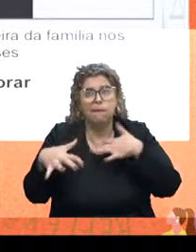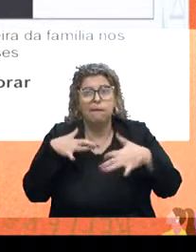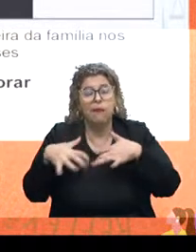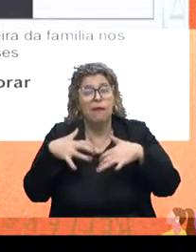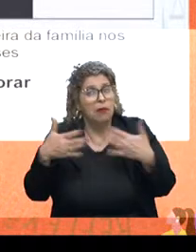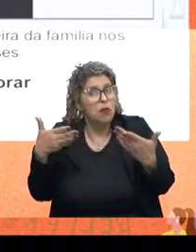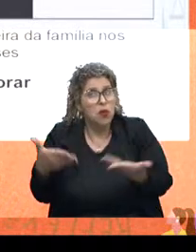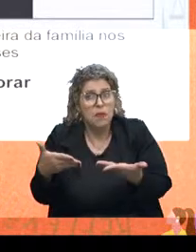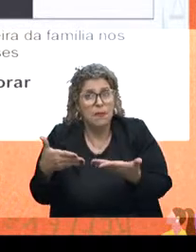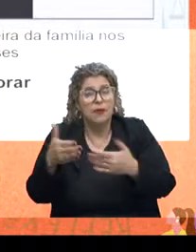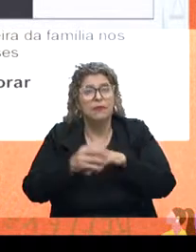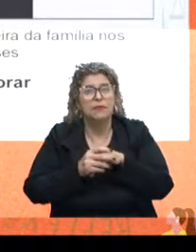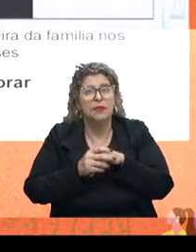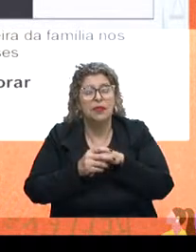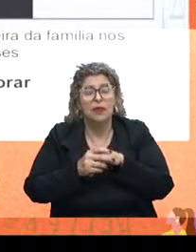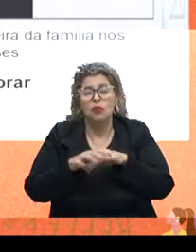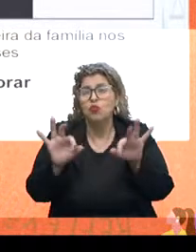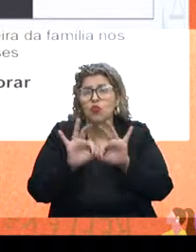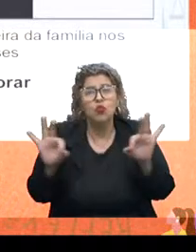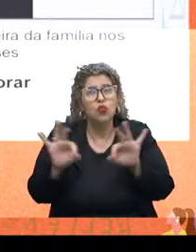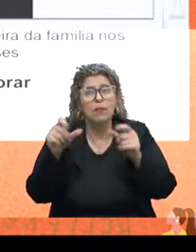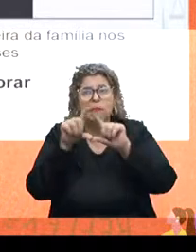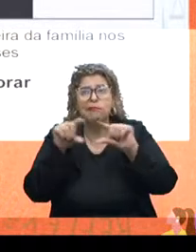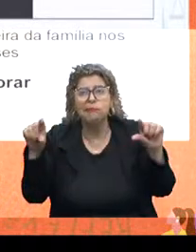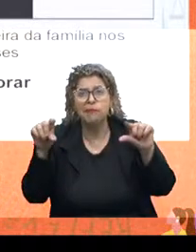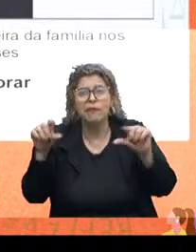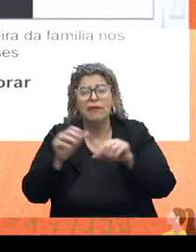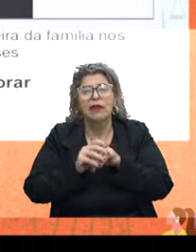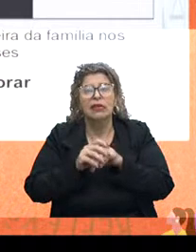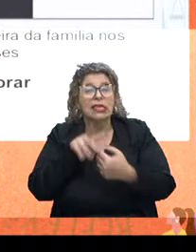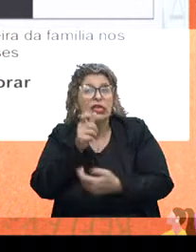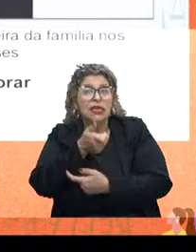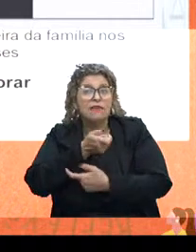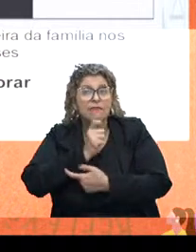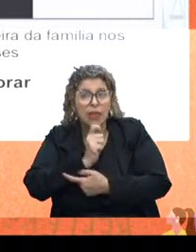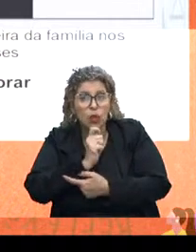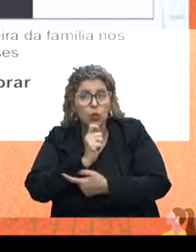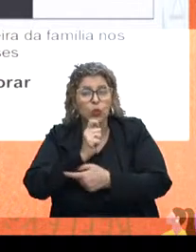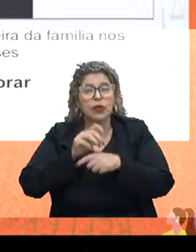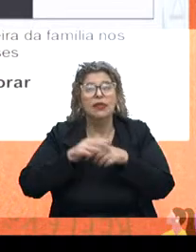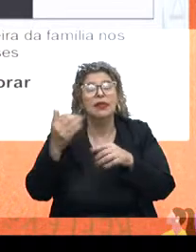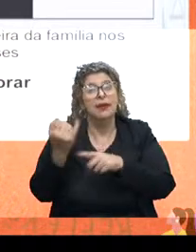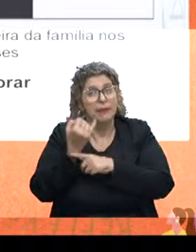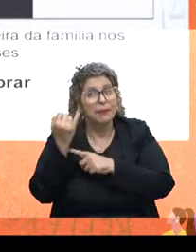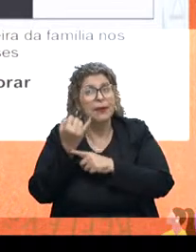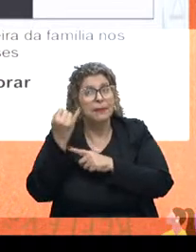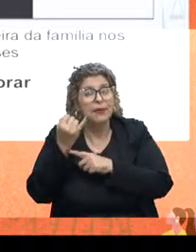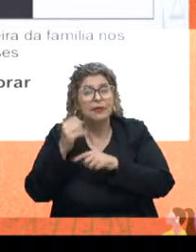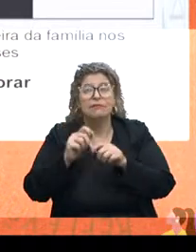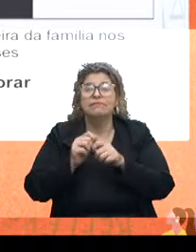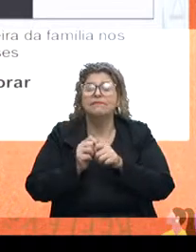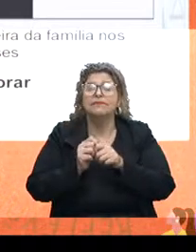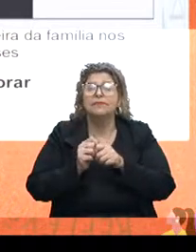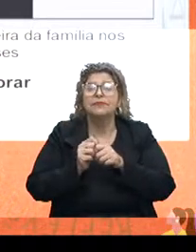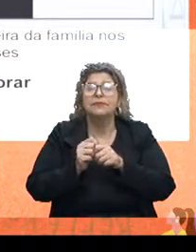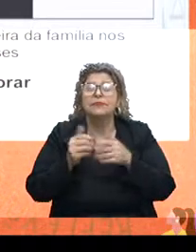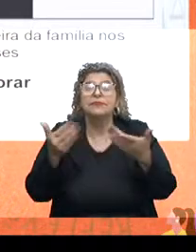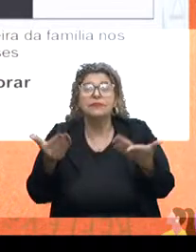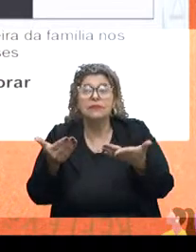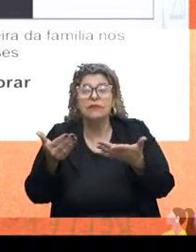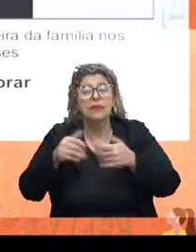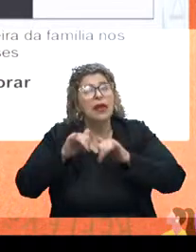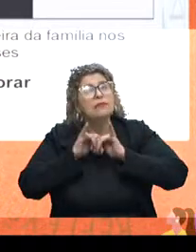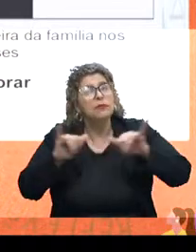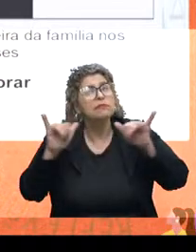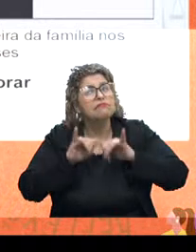momento. Foi muito comum uma frase durante as entrevistas, que é importante a gente registrar aqui, que as pessoas falavam